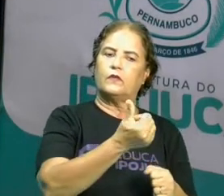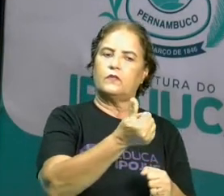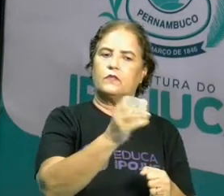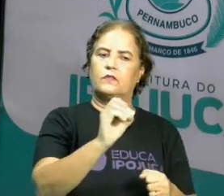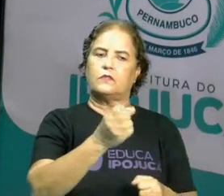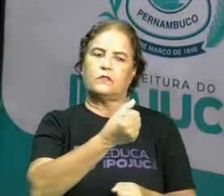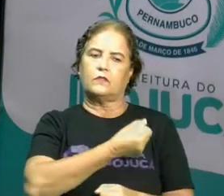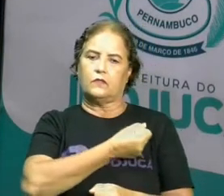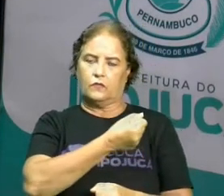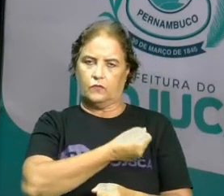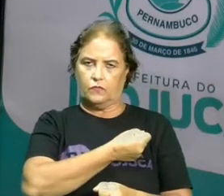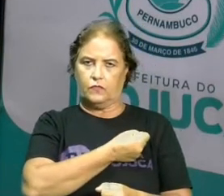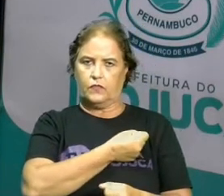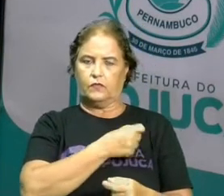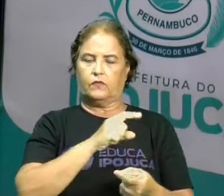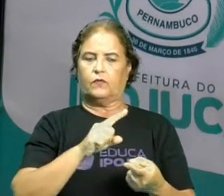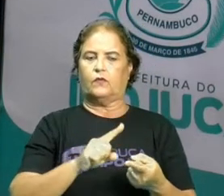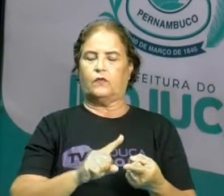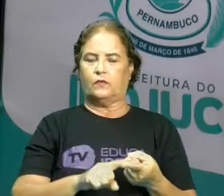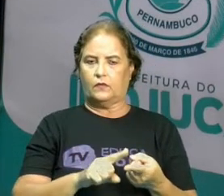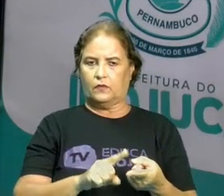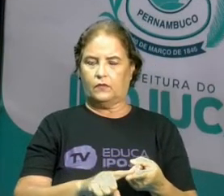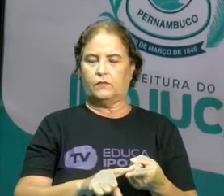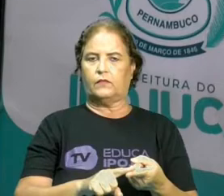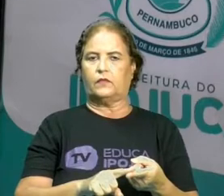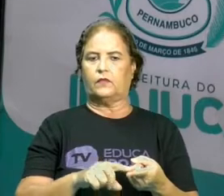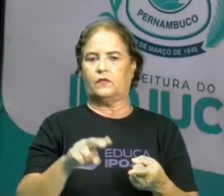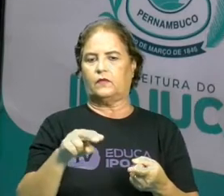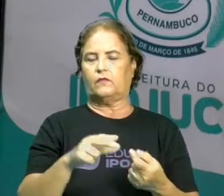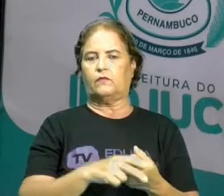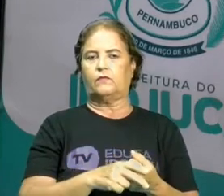Também é um sistema sexagesimal.